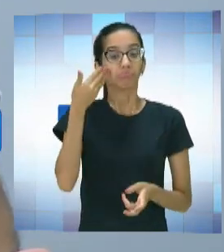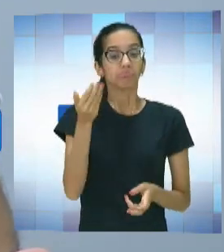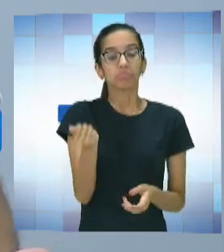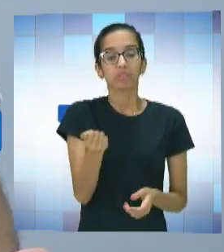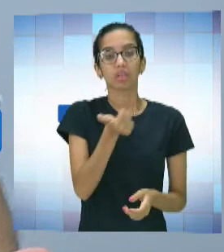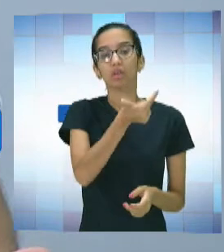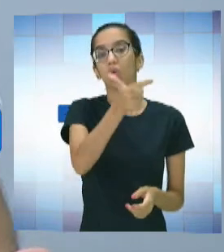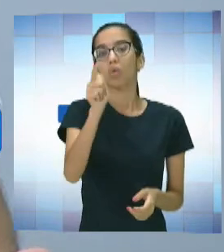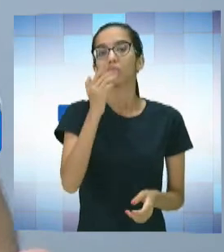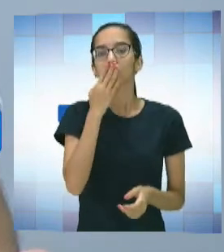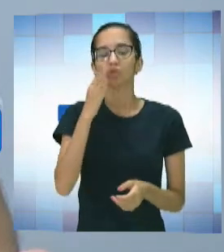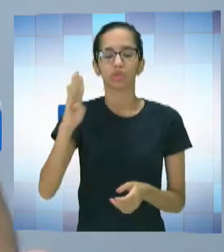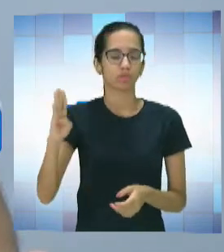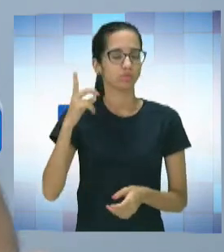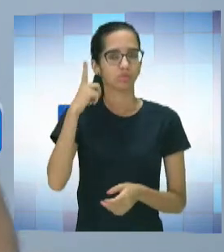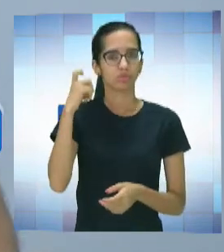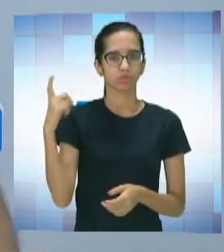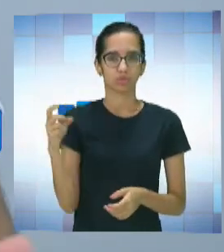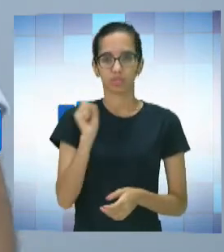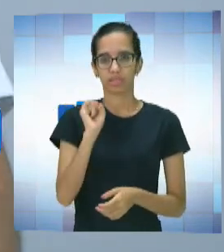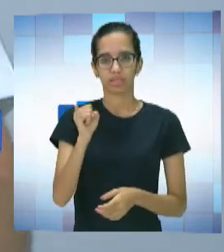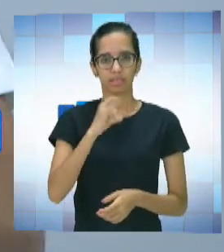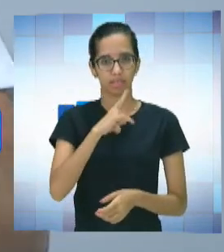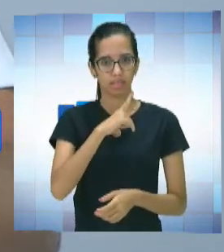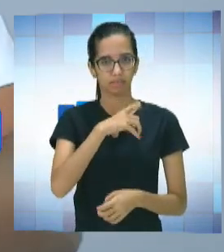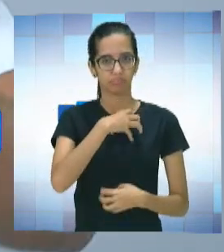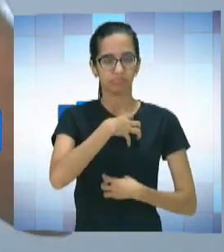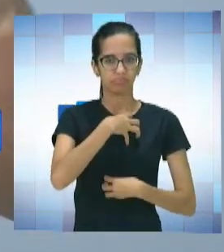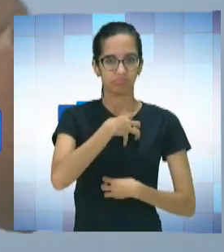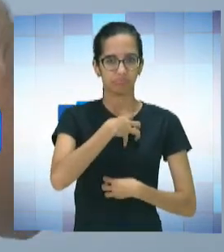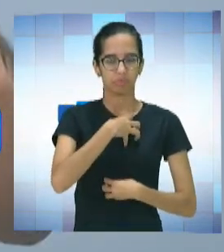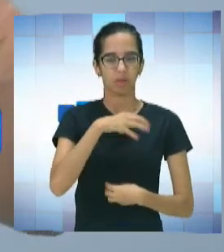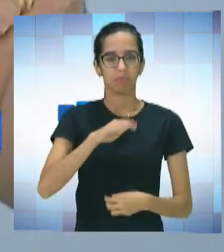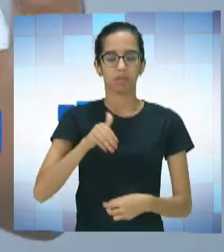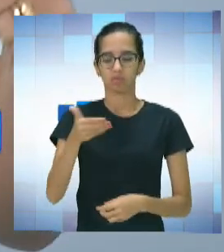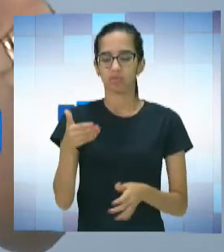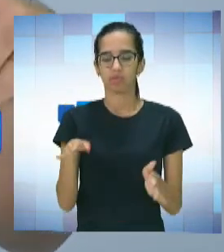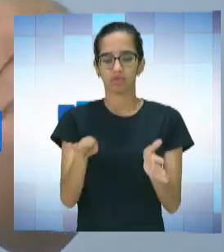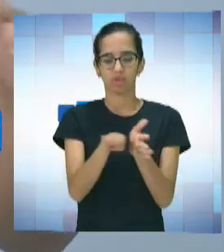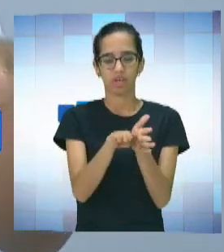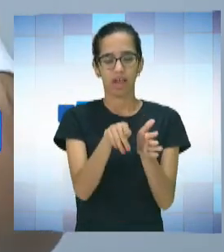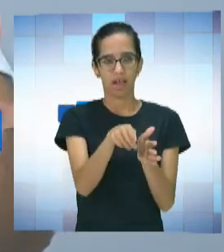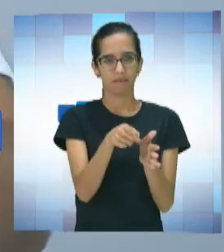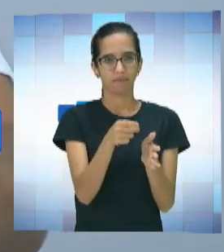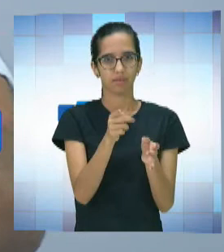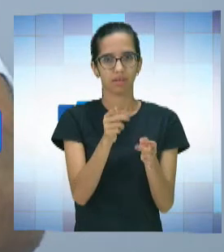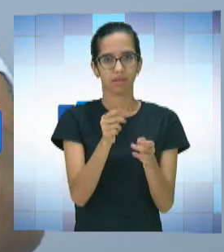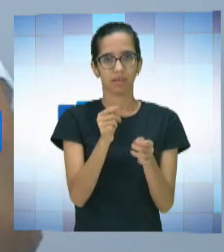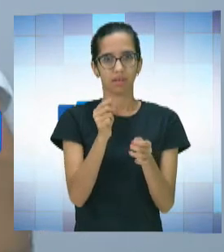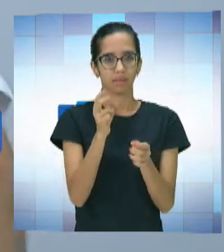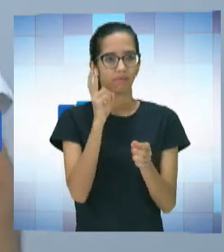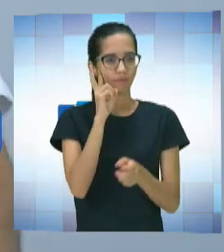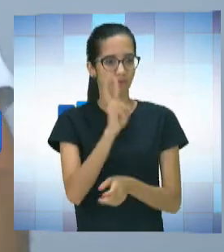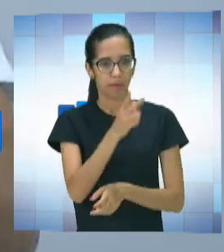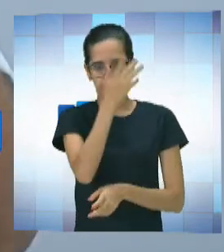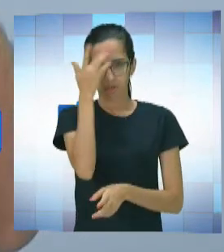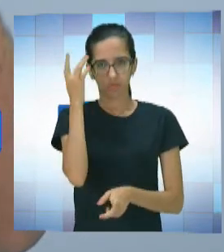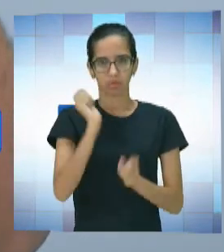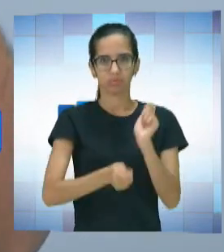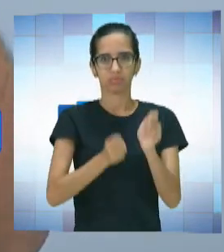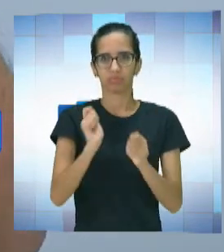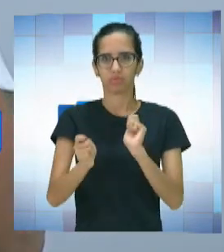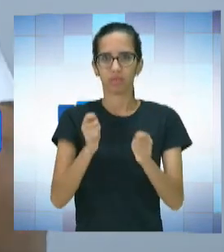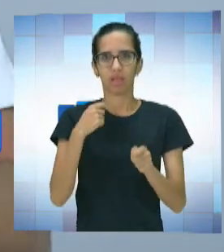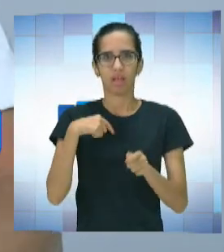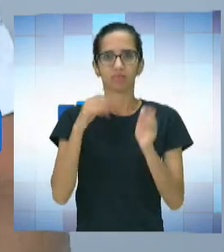som, que ele possa ter essa sensibilidade. Mas, aquilo, quando ele chegava, que ele tocava, que a gente já... Ele via alguém tocando a bateria, ele